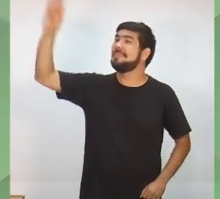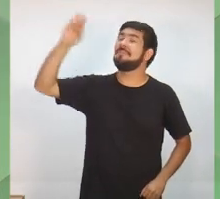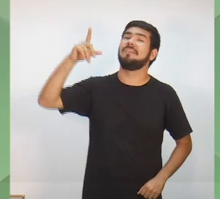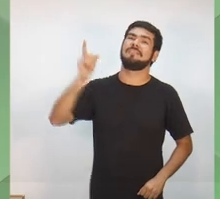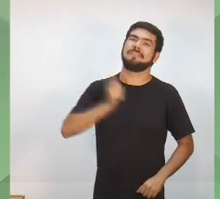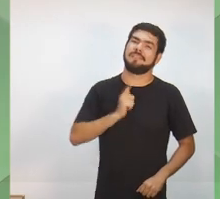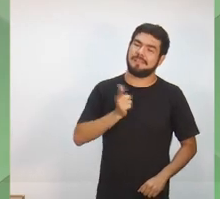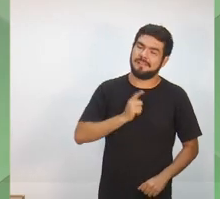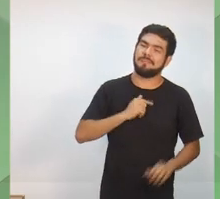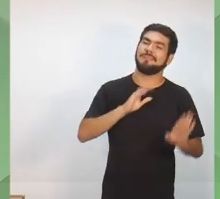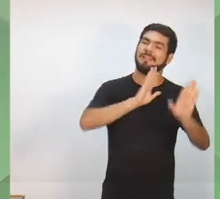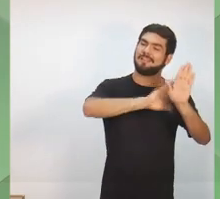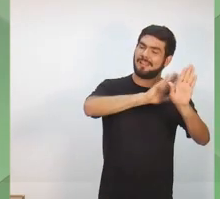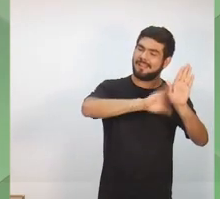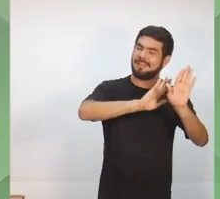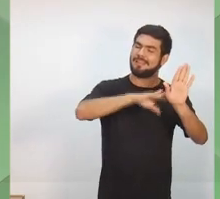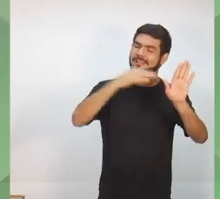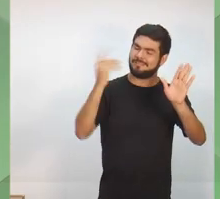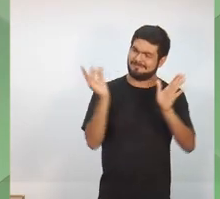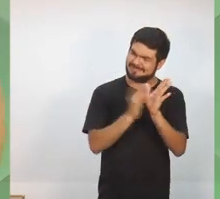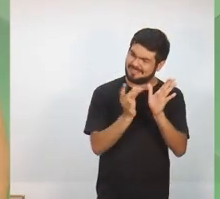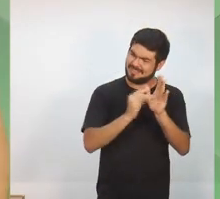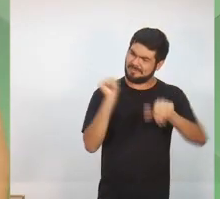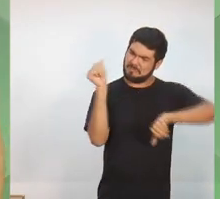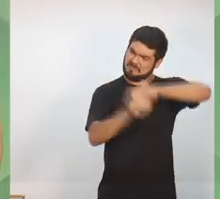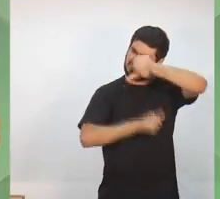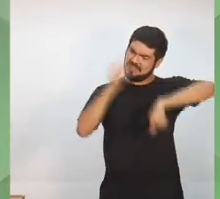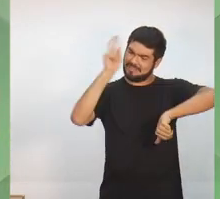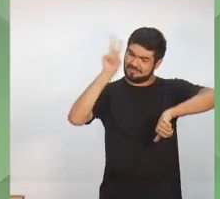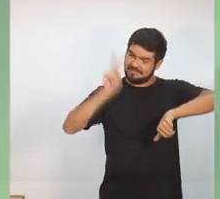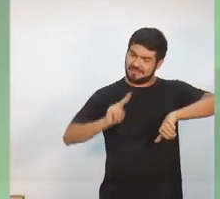necessárias para mudar a história do Amazonas na segurança.